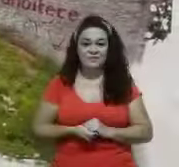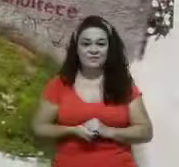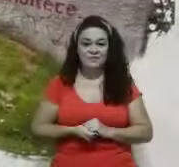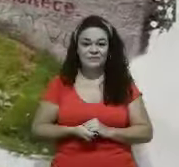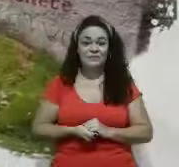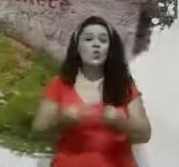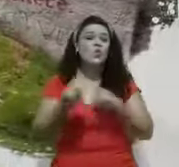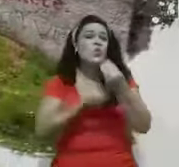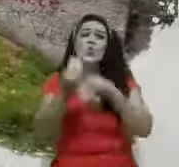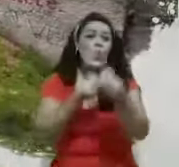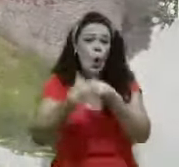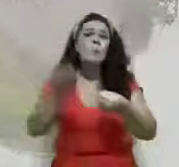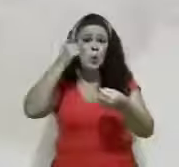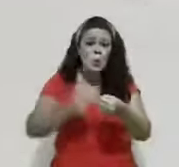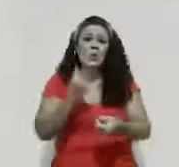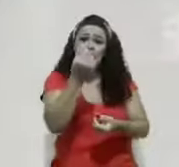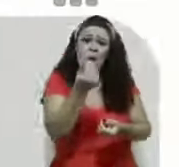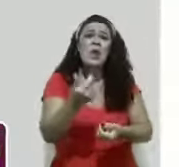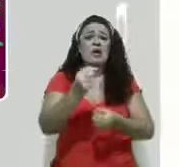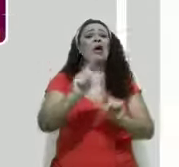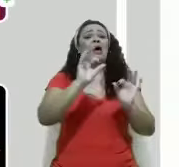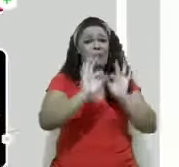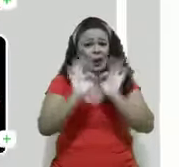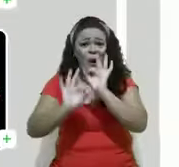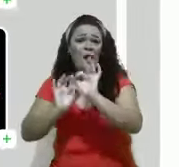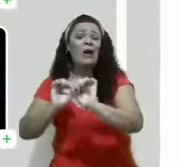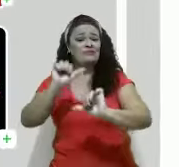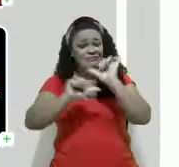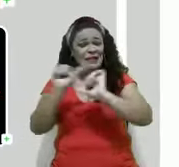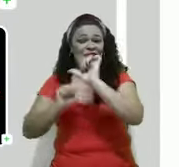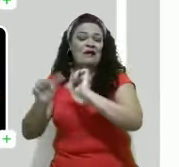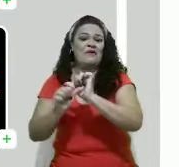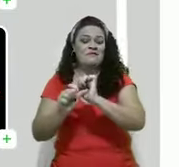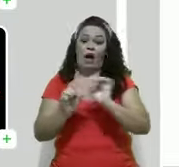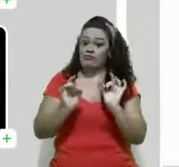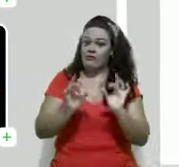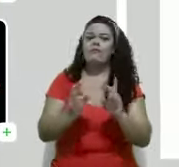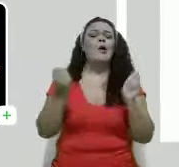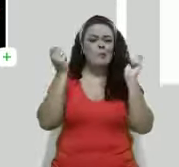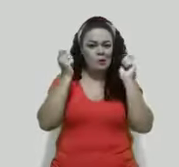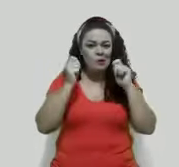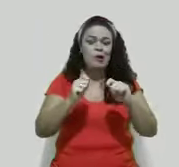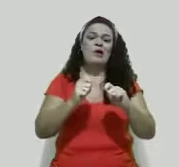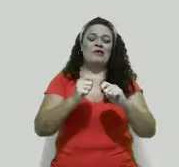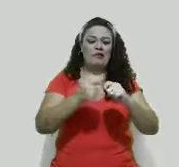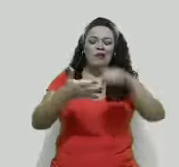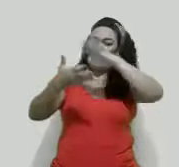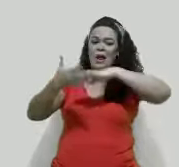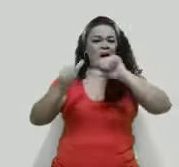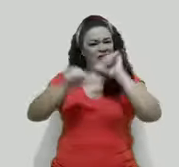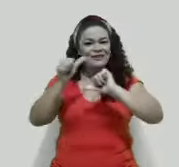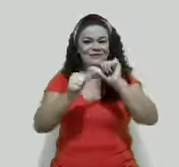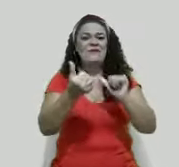E de onde vem o dinheiro para a realização deste projeto? Ele surge das vendas dos meus livros. Para cada lugar revitalizado, preciso vender